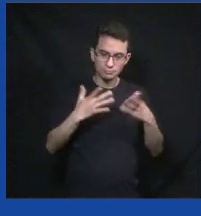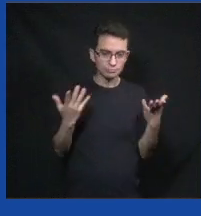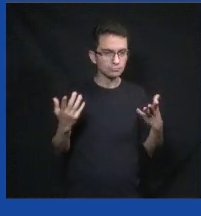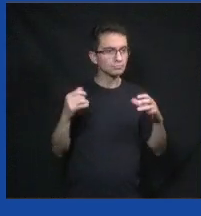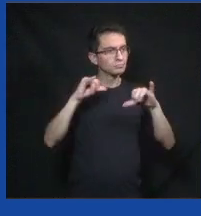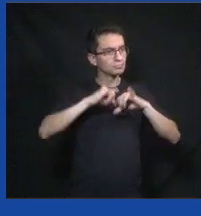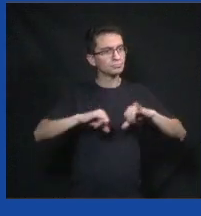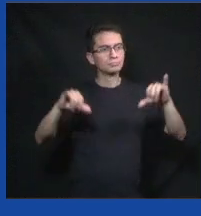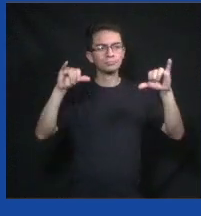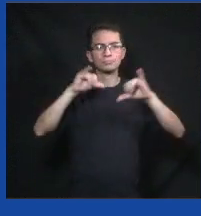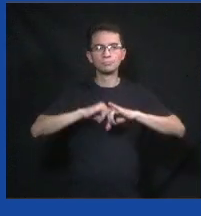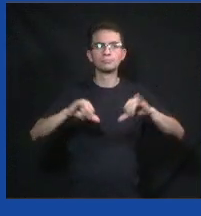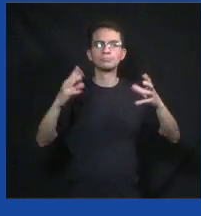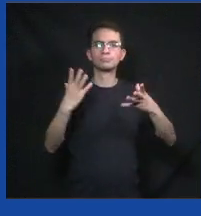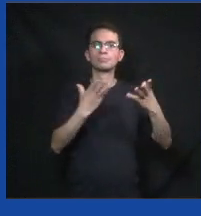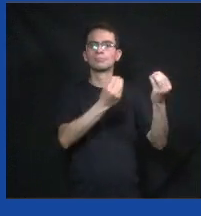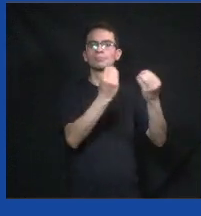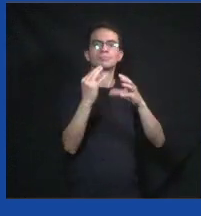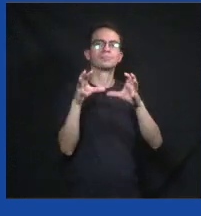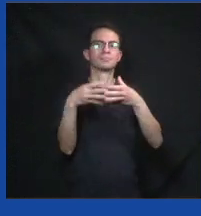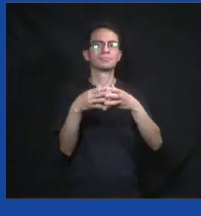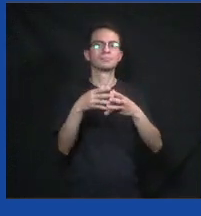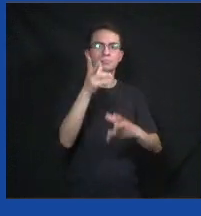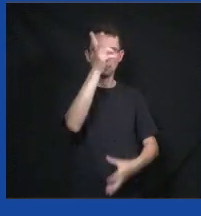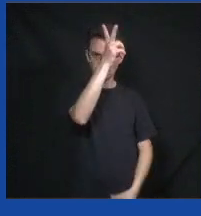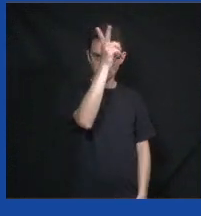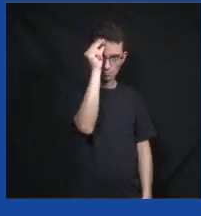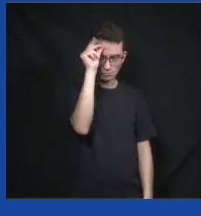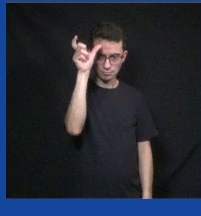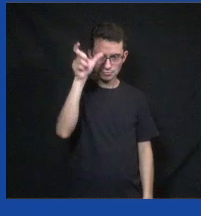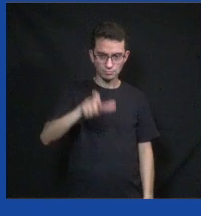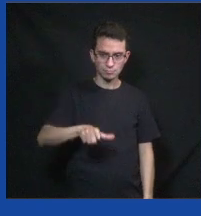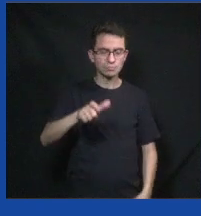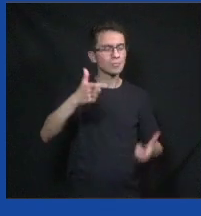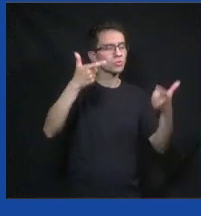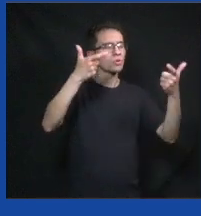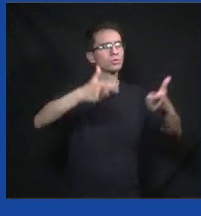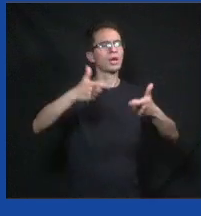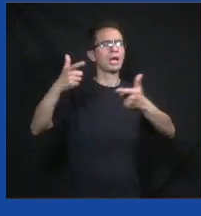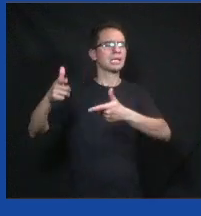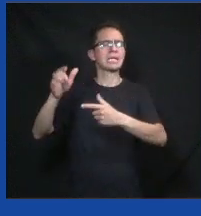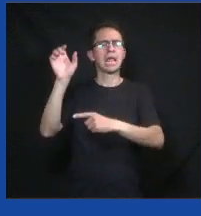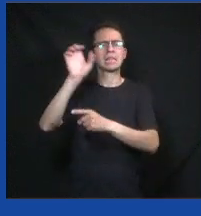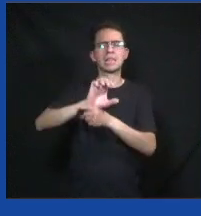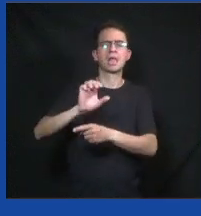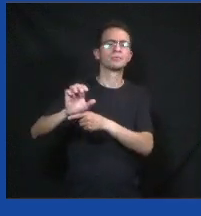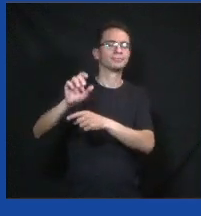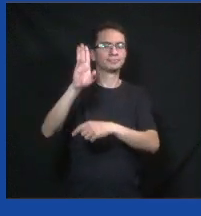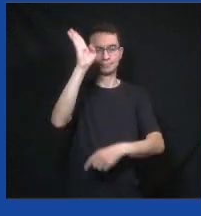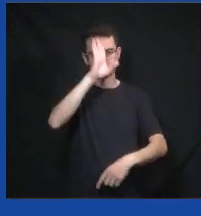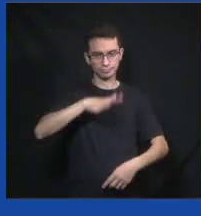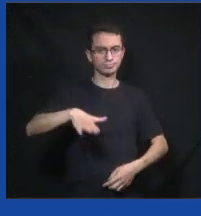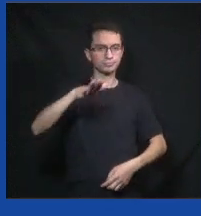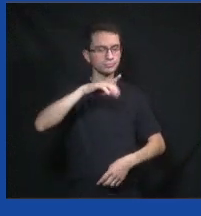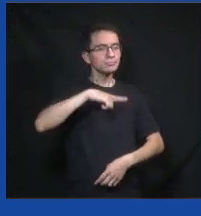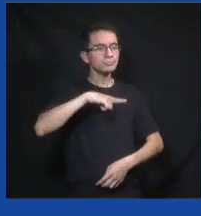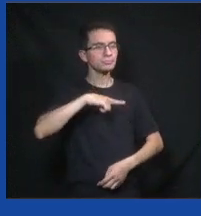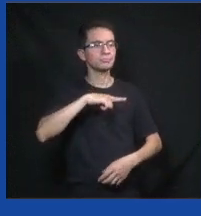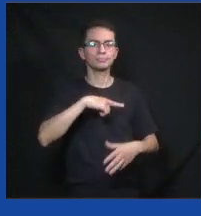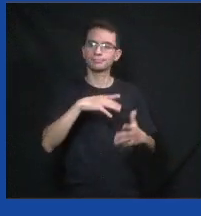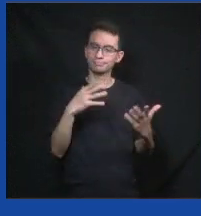trabalhei em várias campanhas para prefeito e prefeitas em várias cidades, em vários estados do país. Na época, a gente já tinha escritório em São Paulo também.